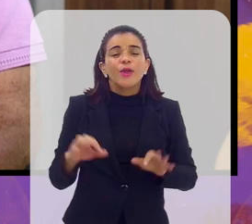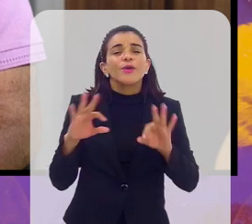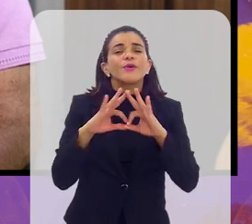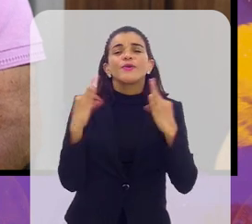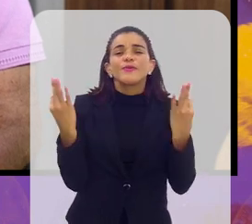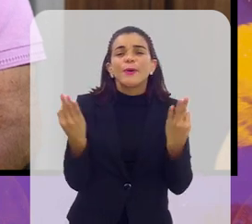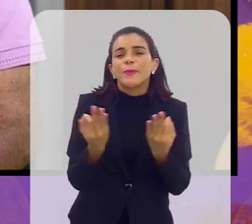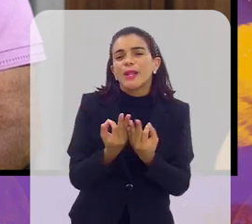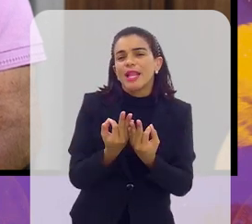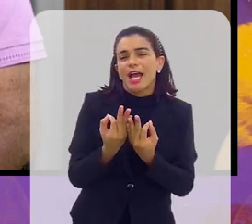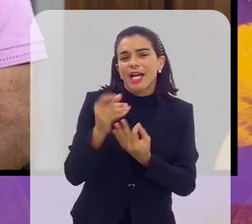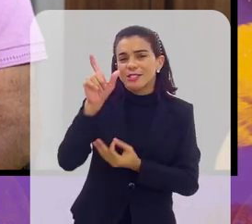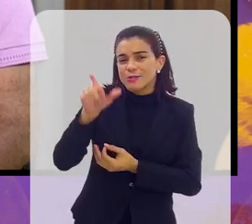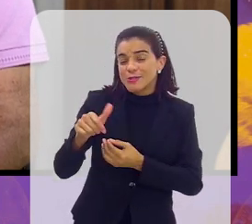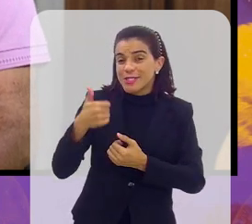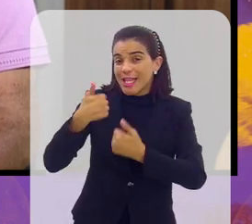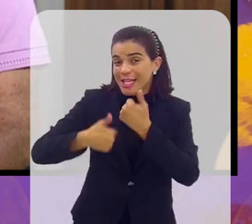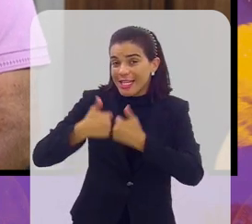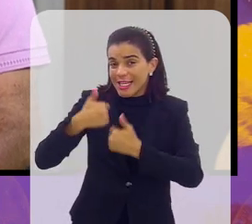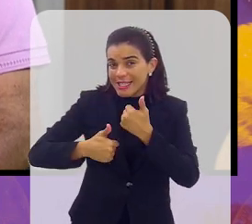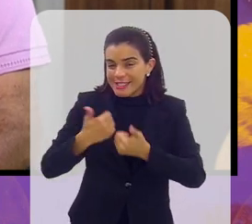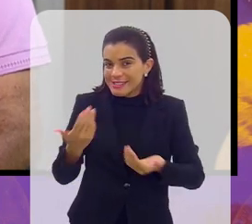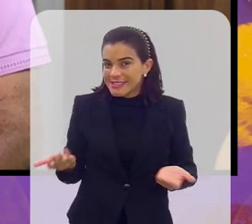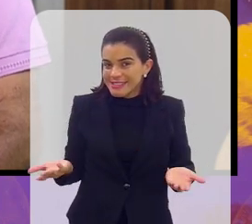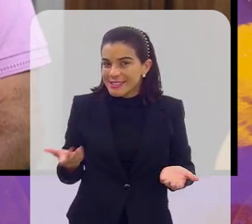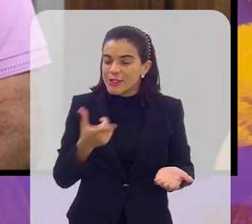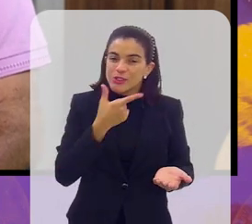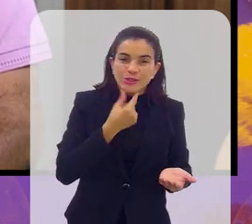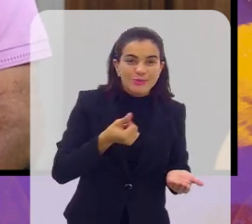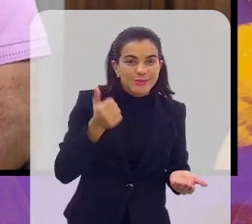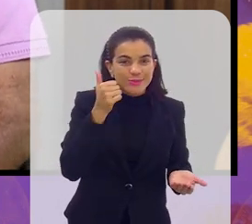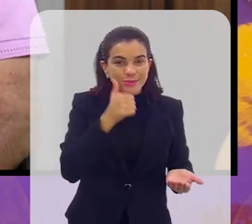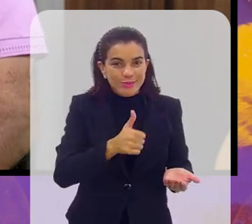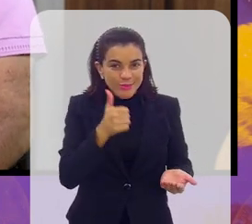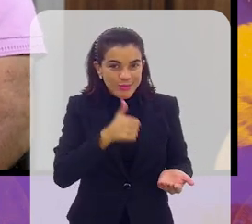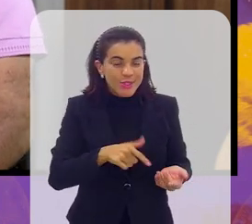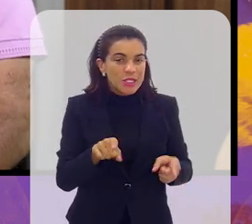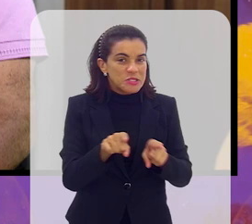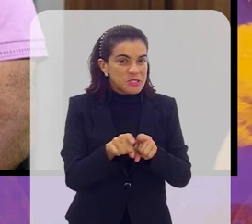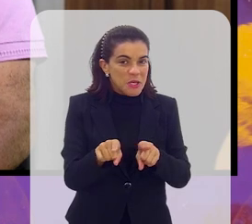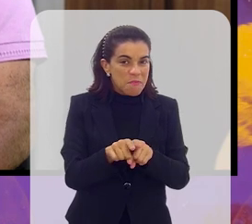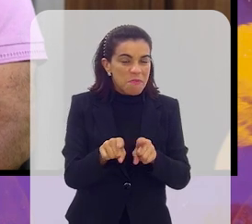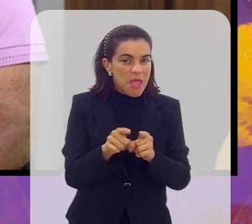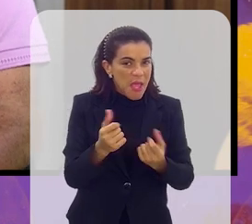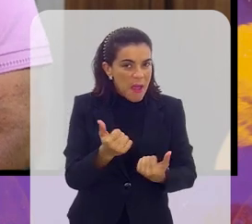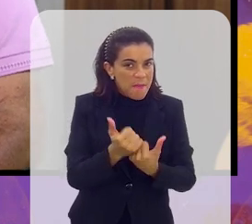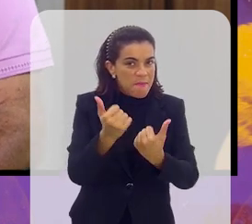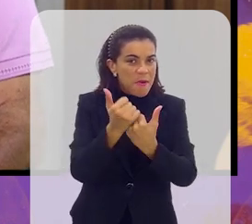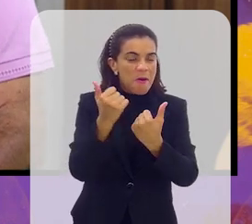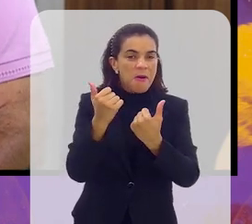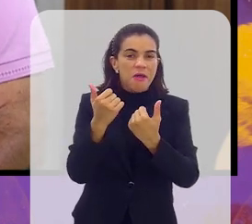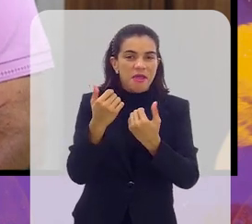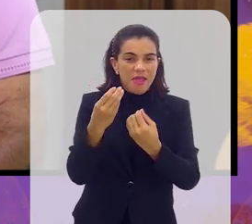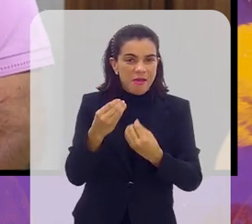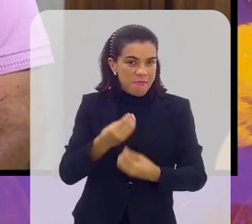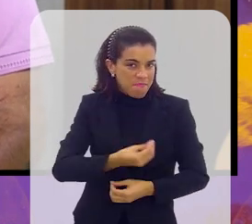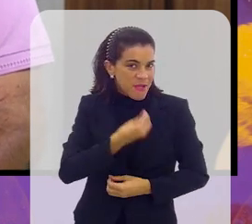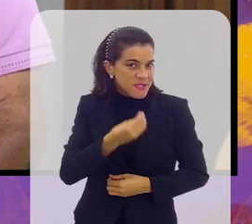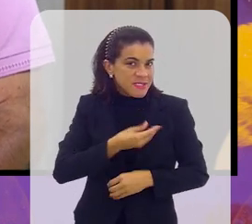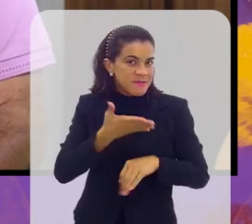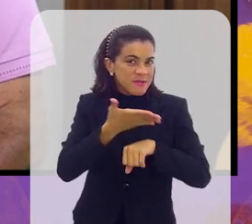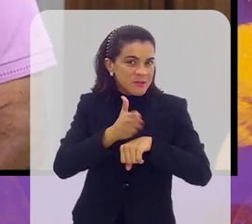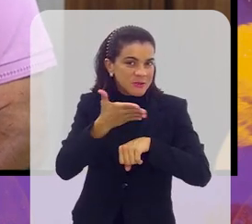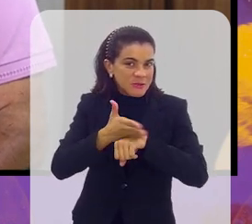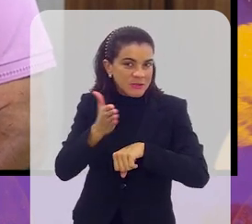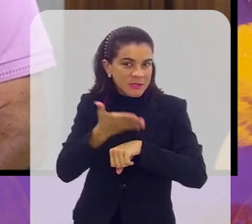E os familiares dos jogadores, das jogadoras? Eles têm correspondido, têm também apoiado, têm